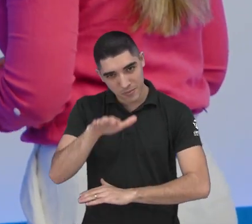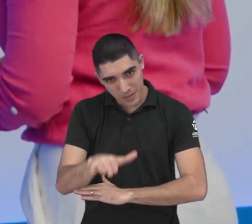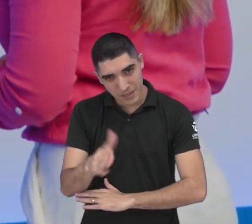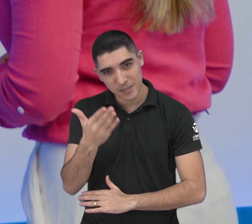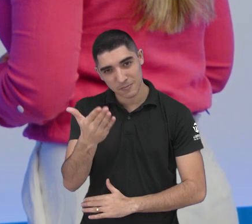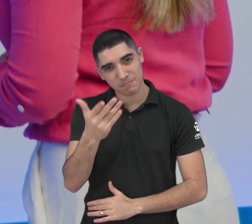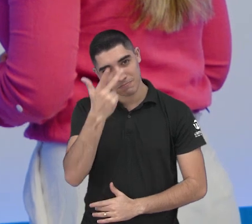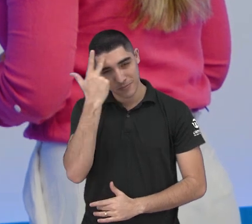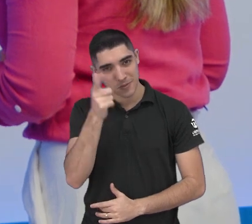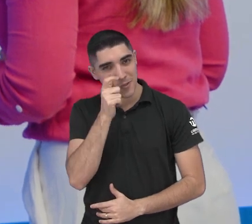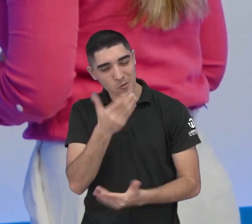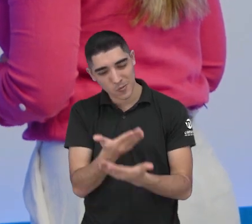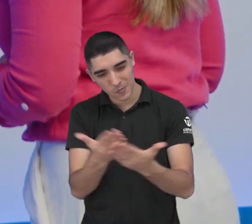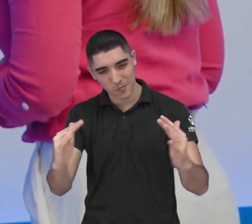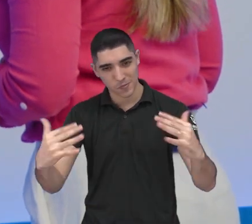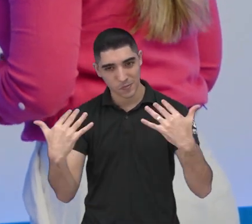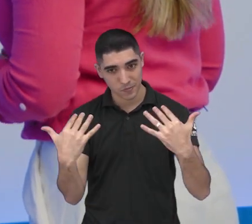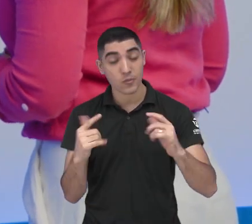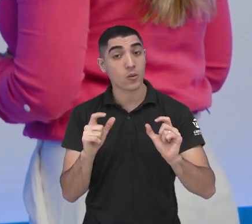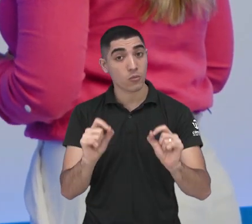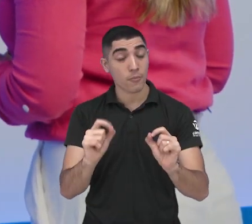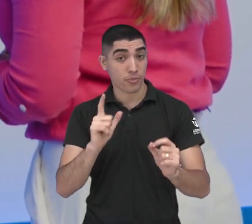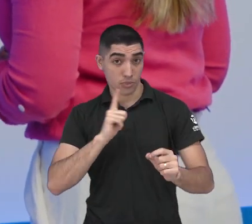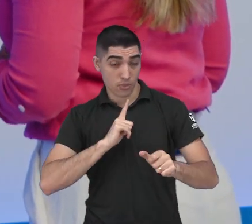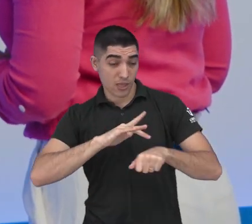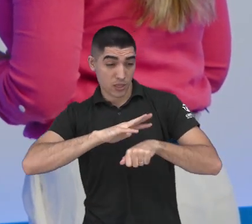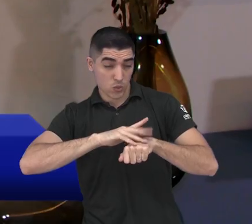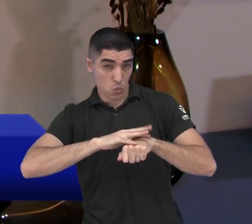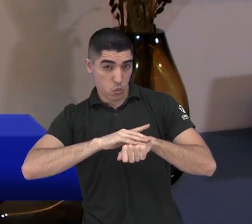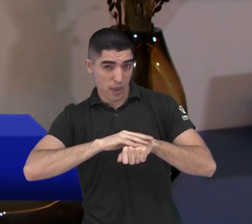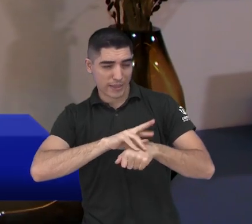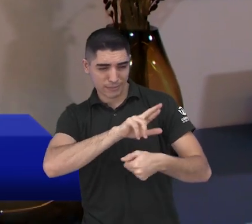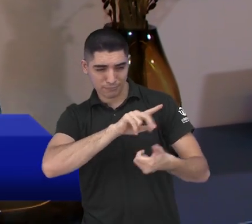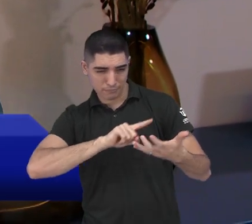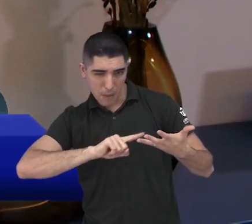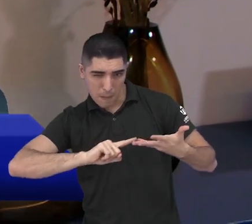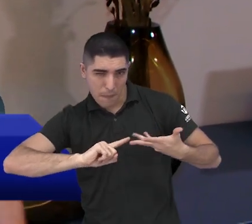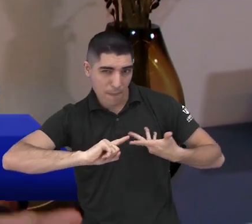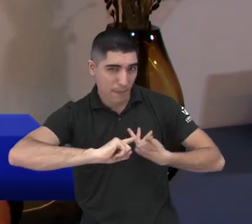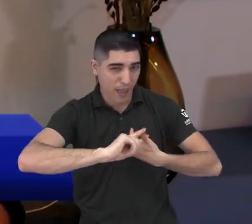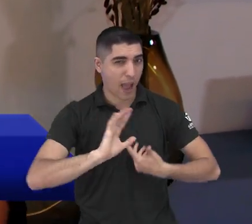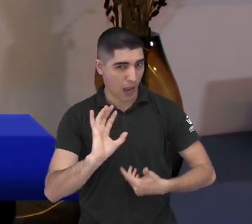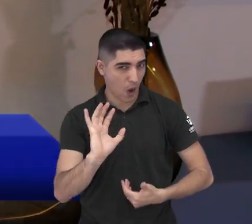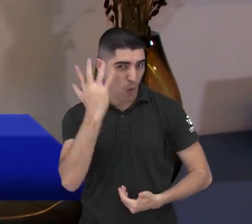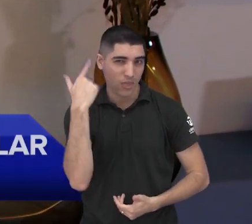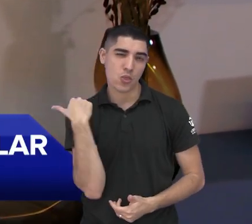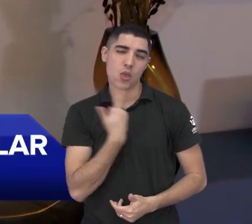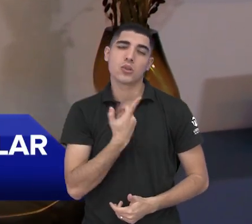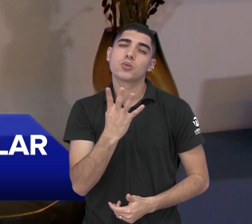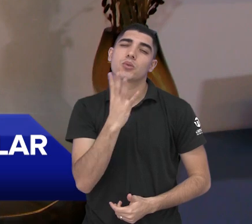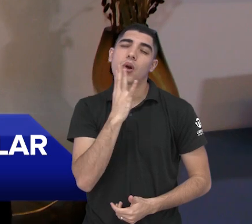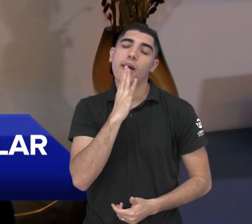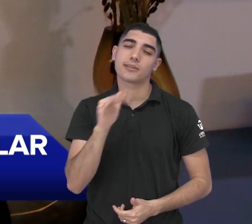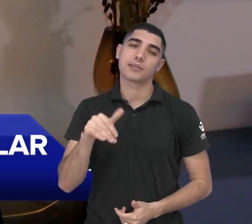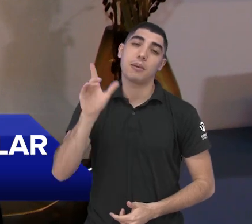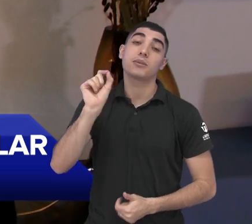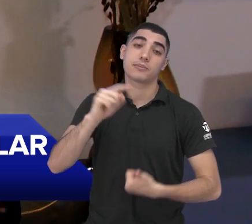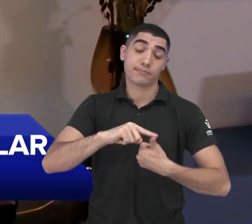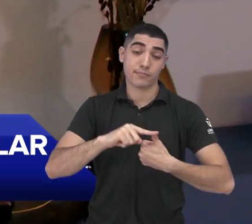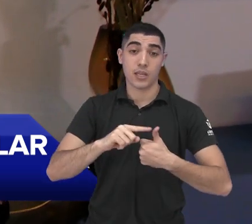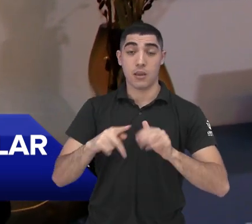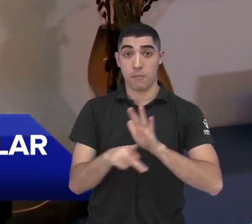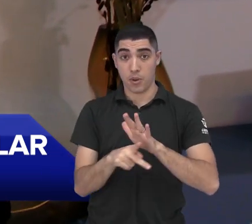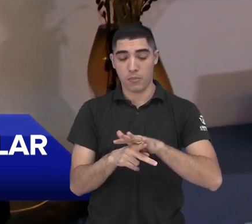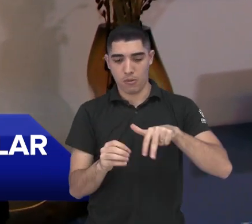Fran, boa tarde para você. Boa tarde a todos que acompanham o Boletim Legislativo. Entre as doenças mais comuns, que a gente acaba ouvindo falar mais,